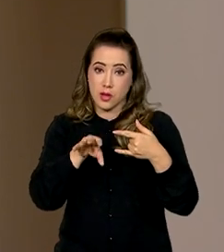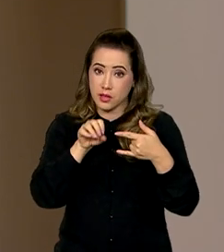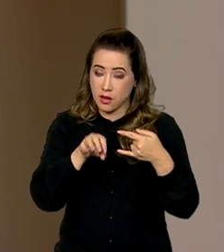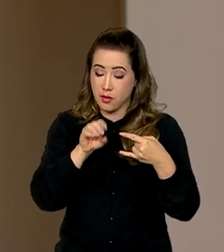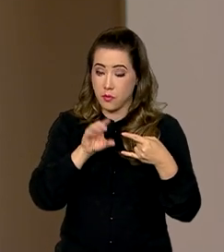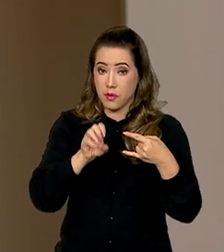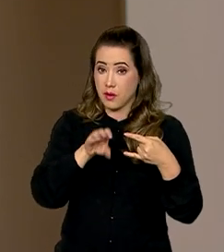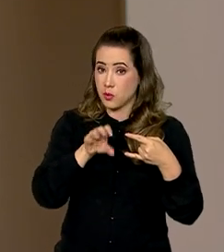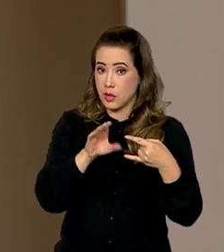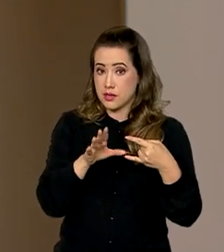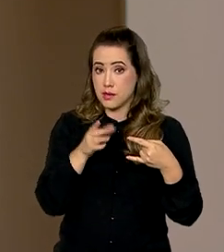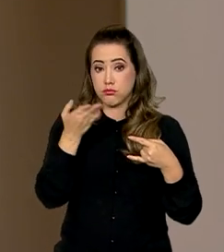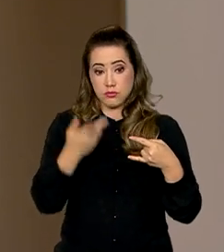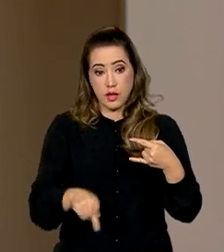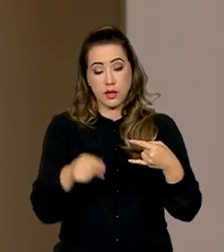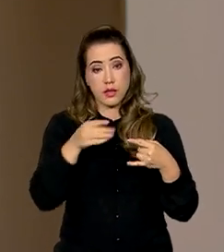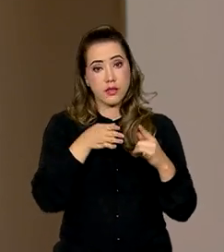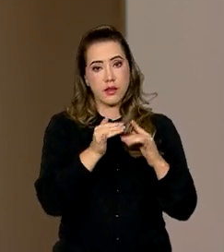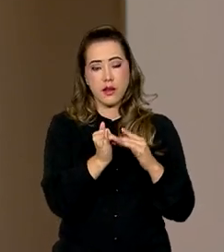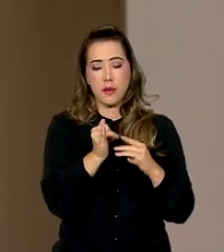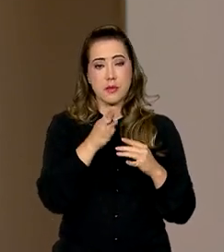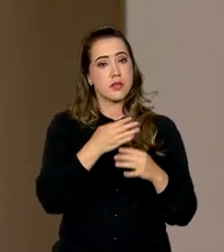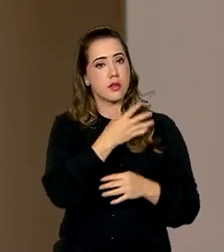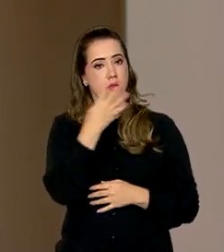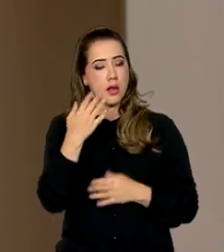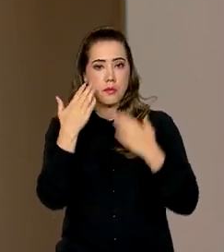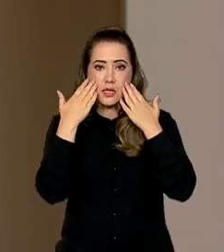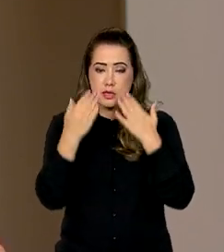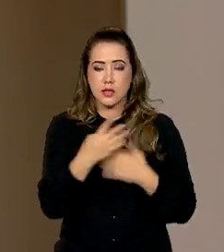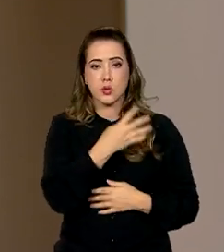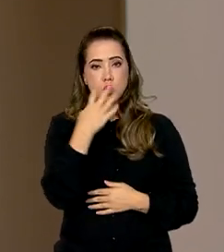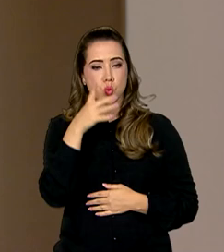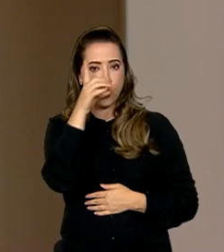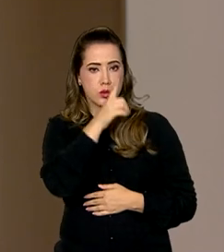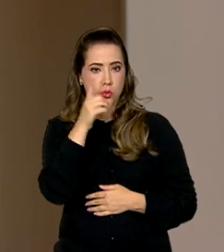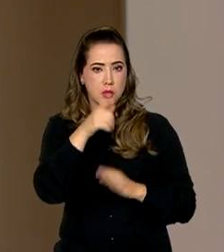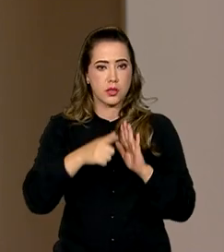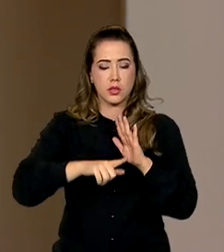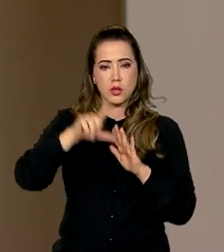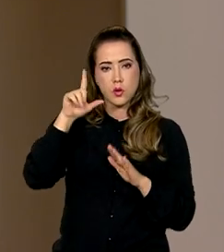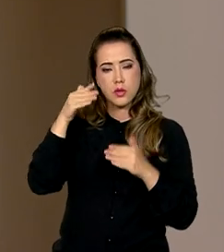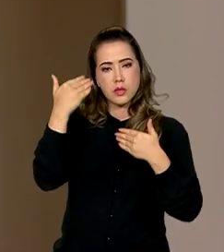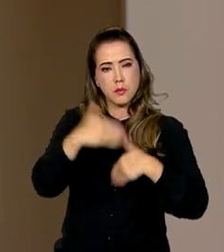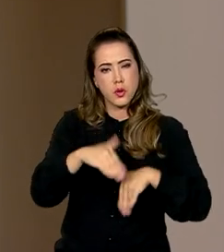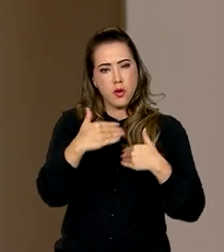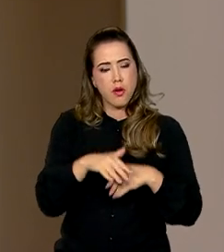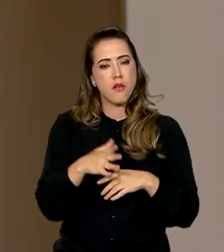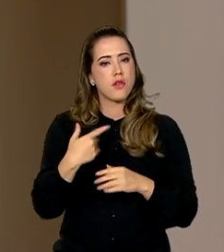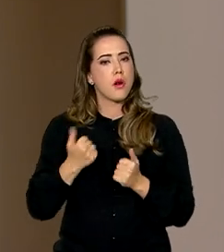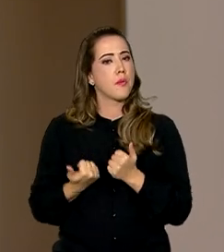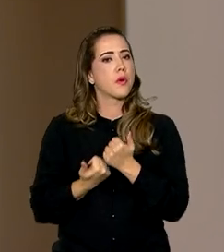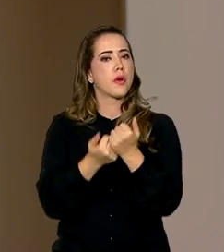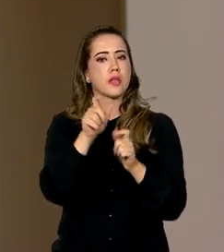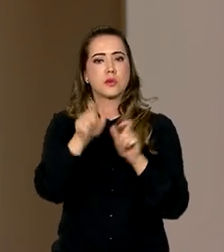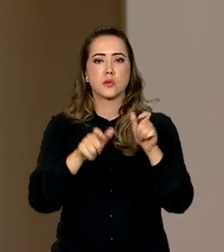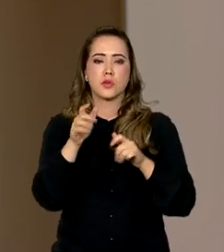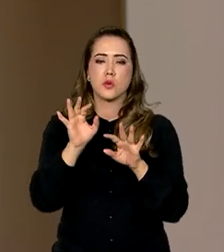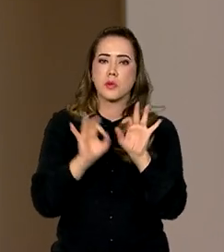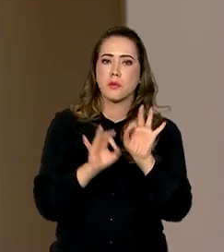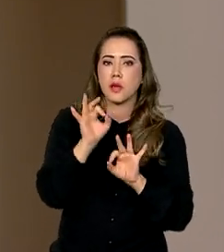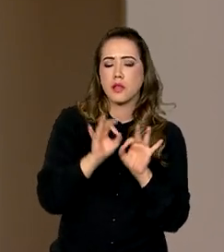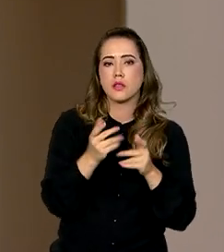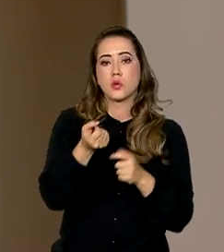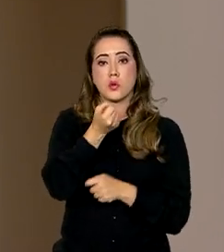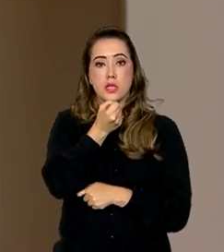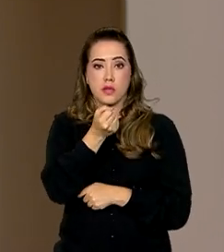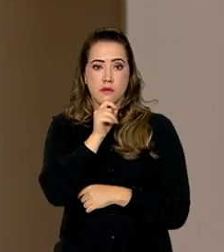ao ar nos quatro domingos que antecedem a prova. A ideia é apoiar os estudantes que estão se preparando para o exame com entrevistas, dicas